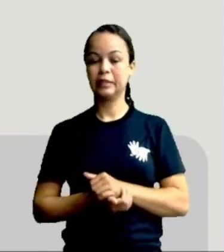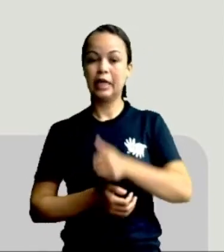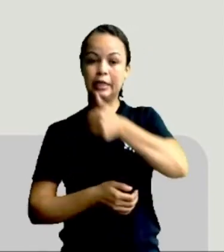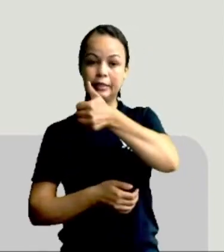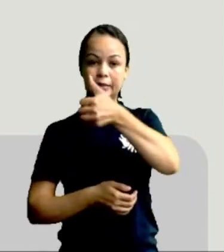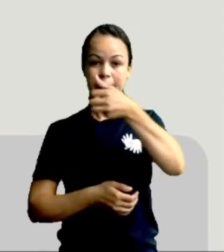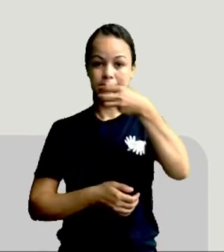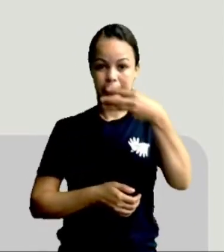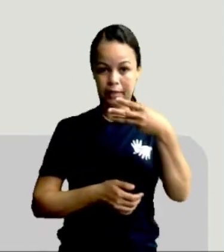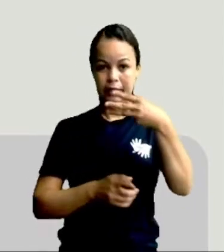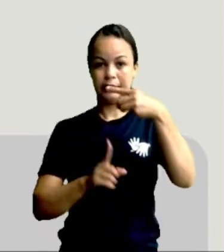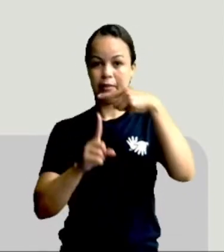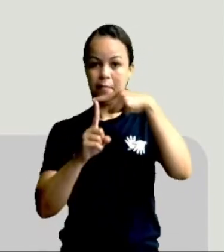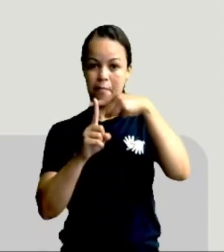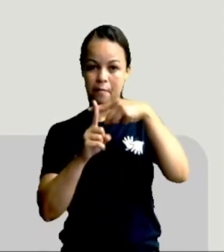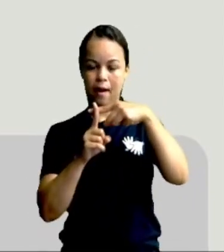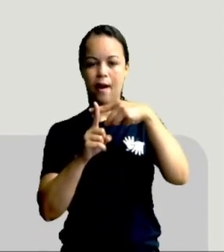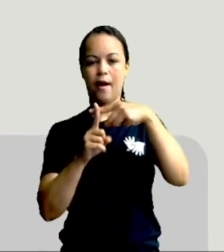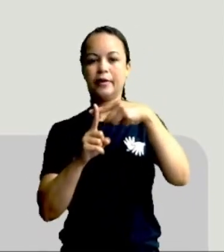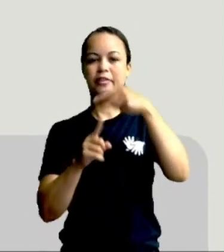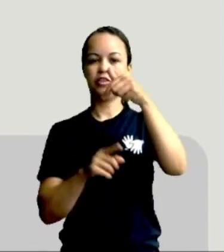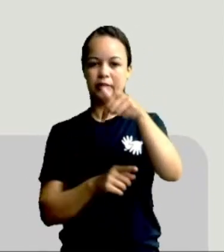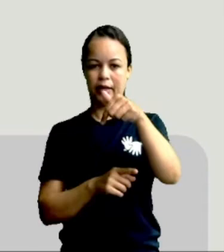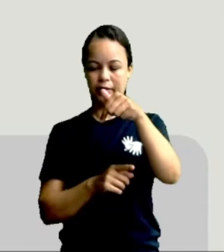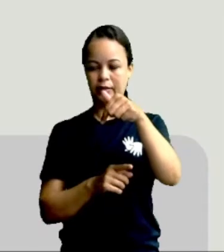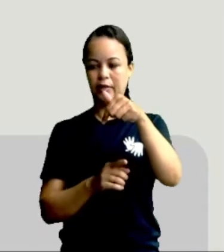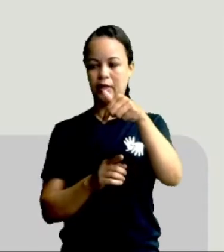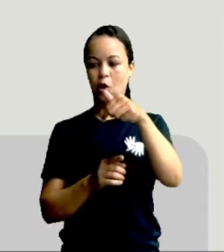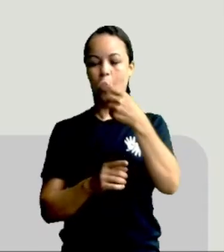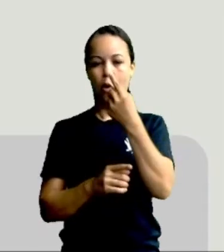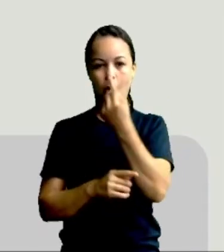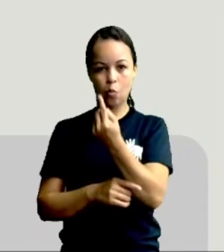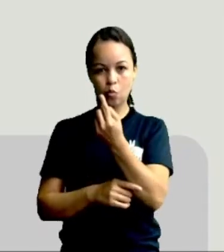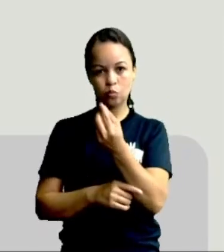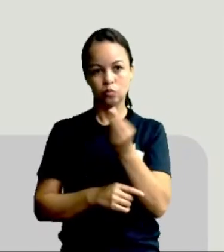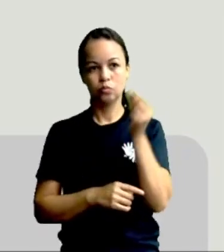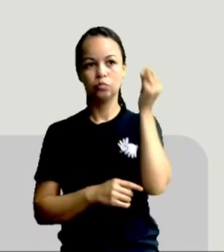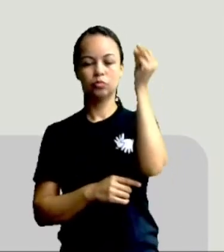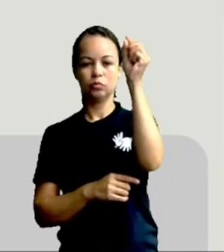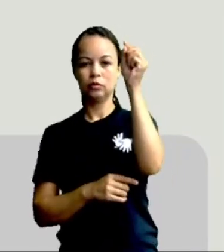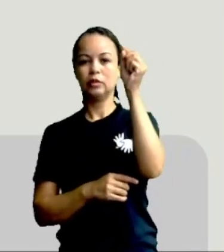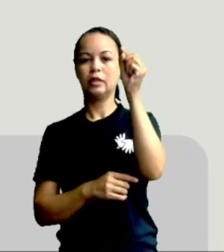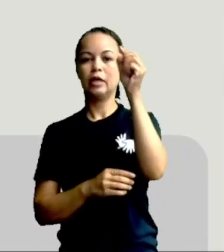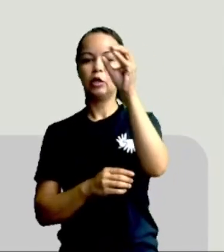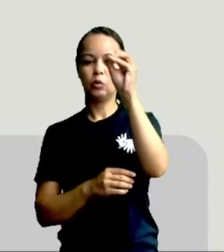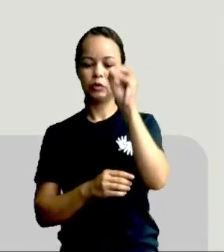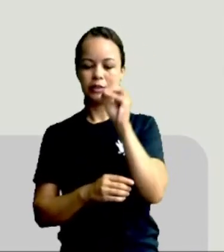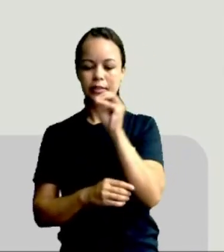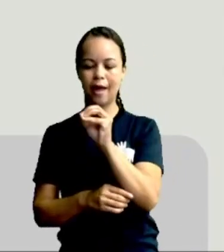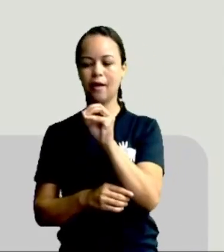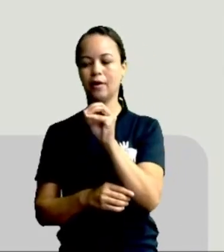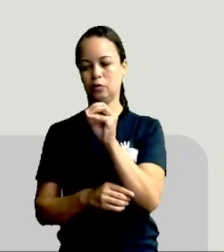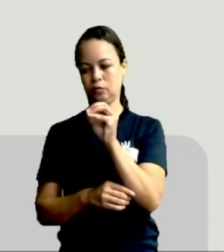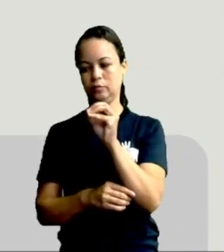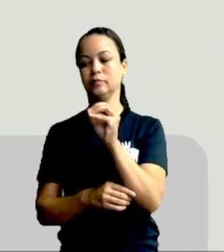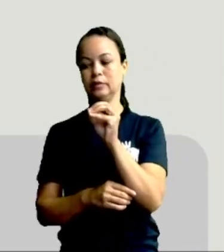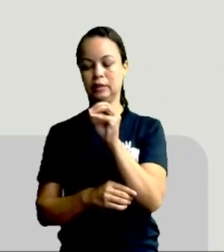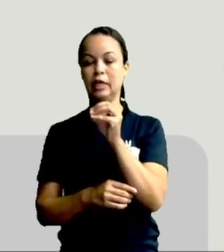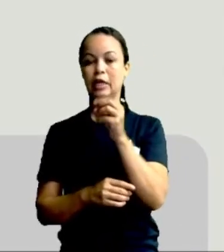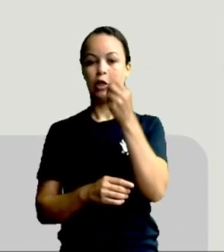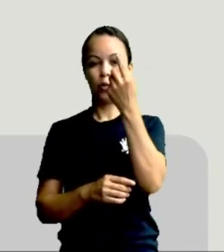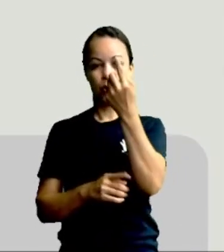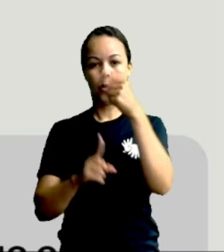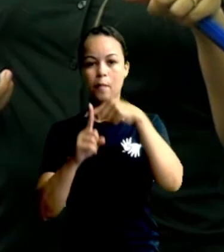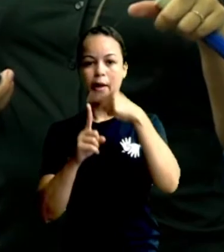mais 7, subo 1, desço 0 e 1 mais 1 na casa da